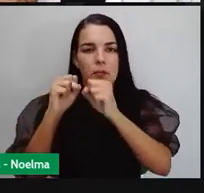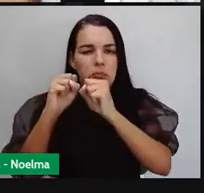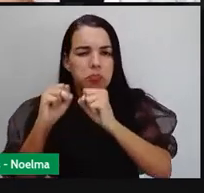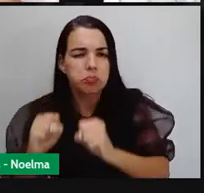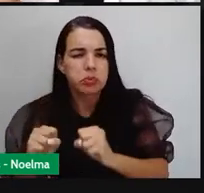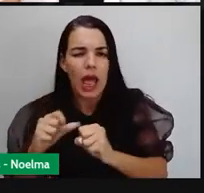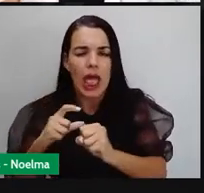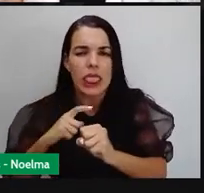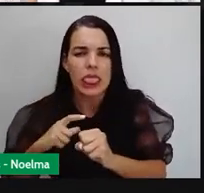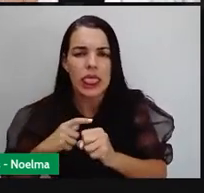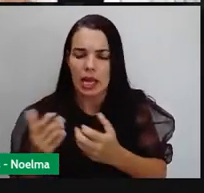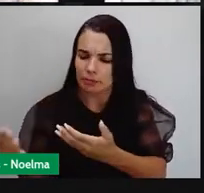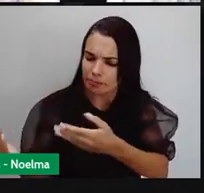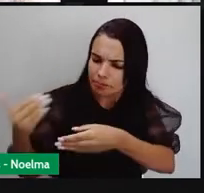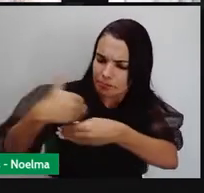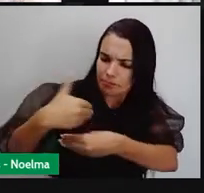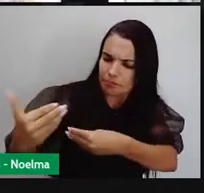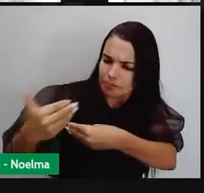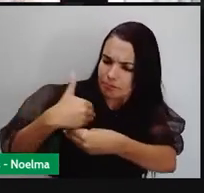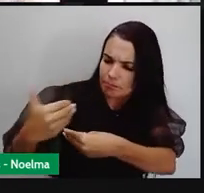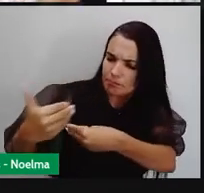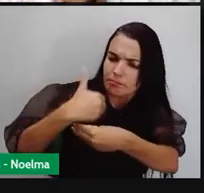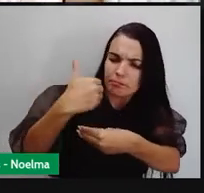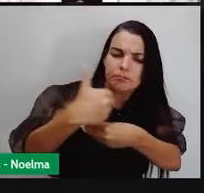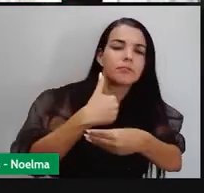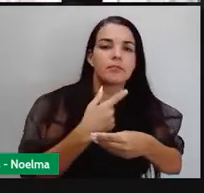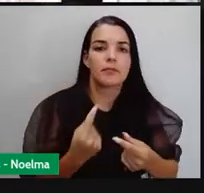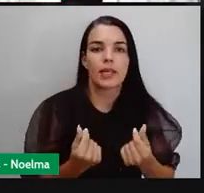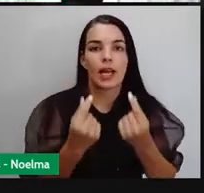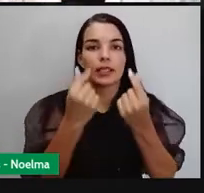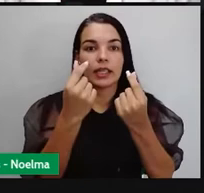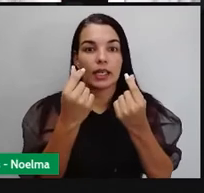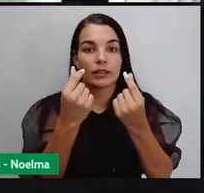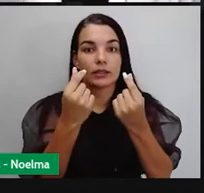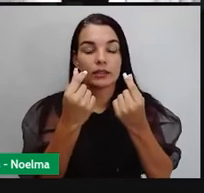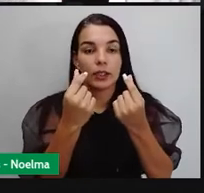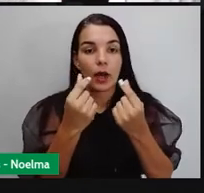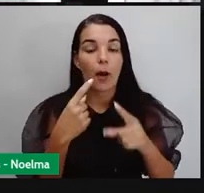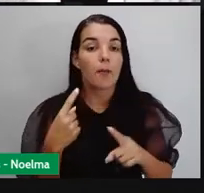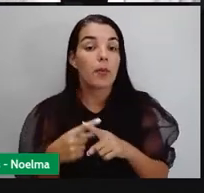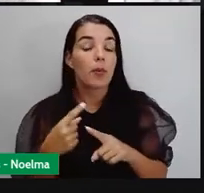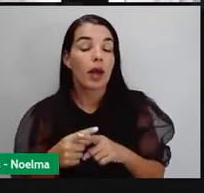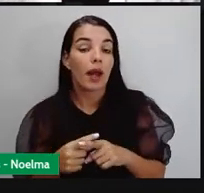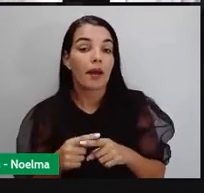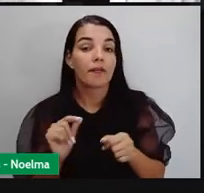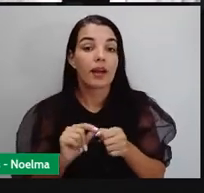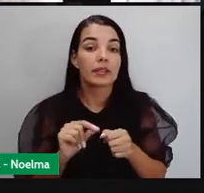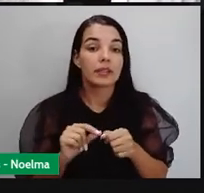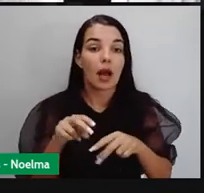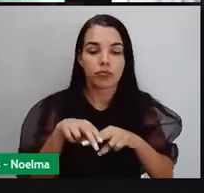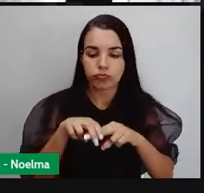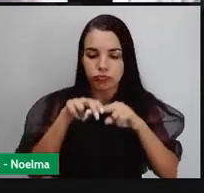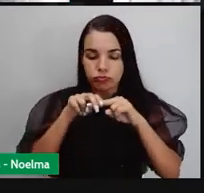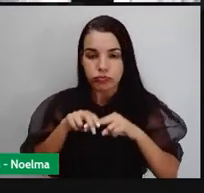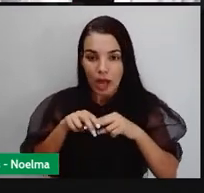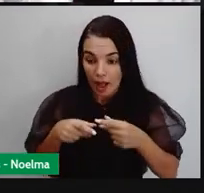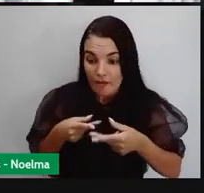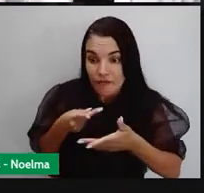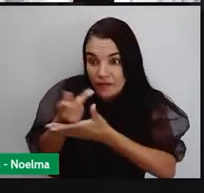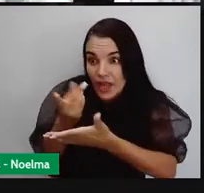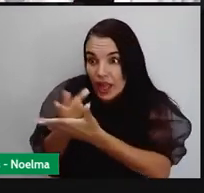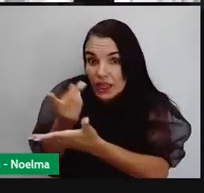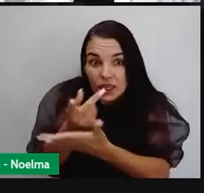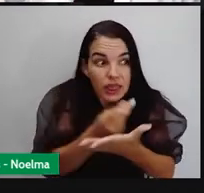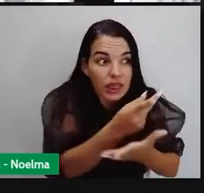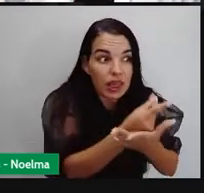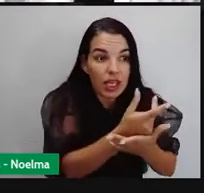atrair mais riqueza do que perder riqueza. E como é que se fazia isso? Se fazia isso com você vendendo muito para